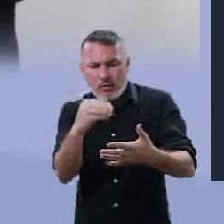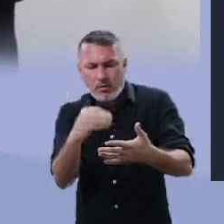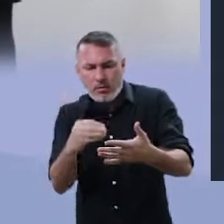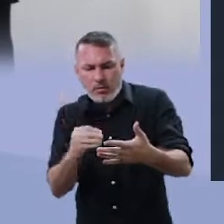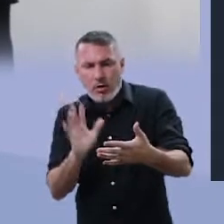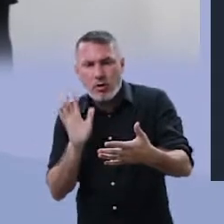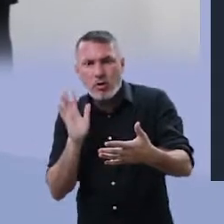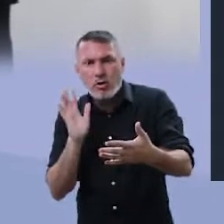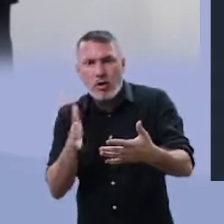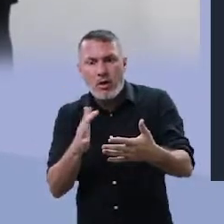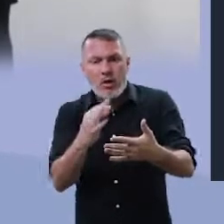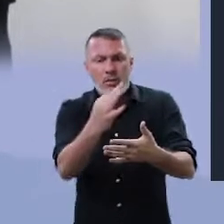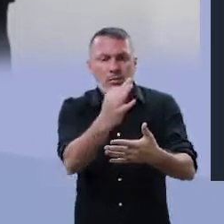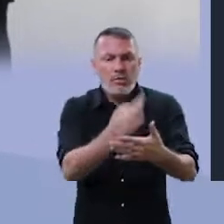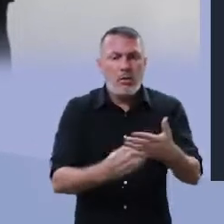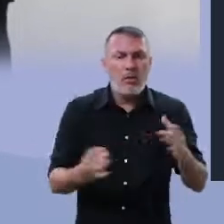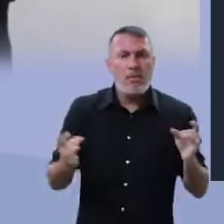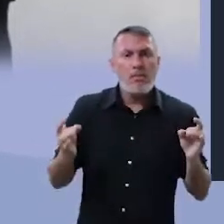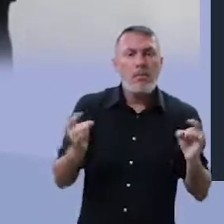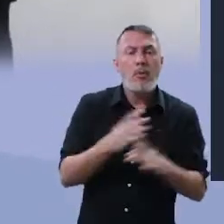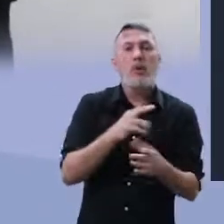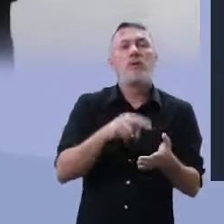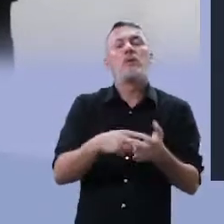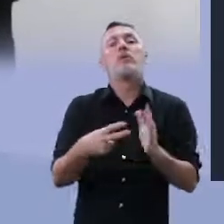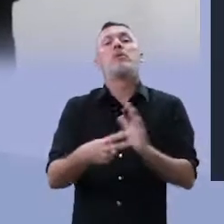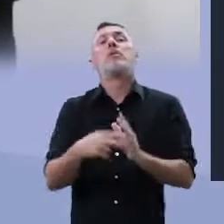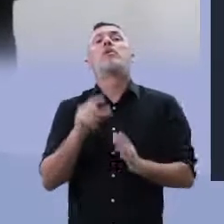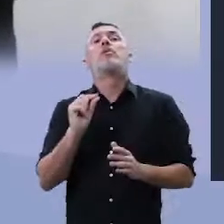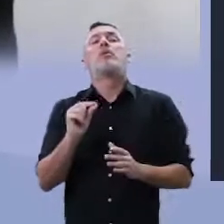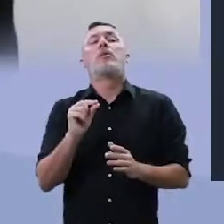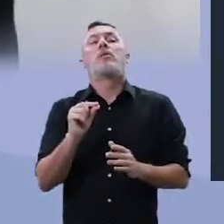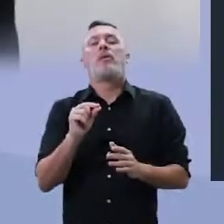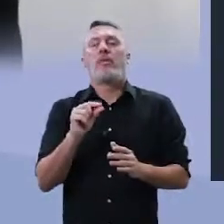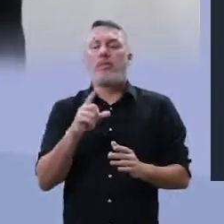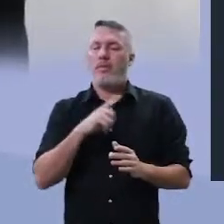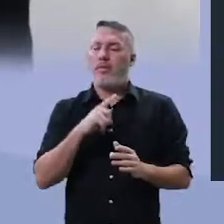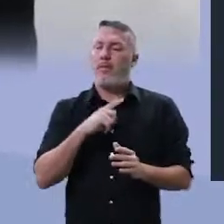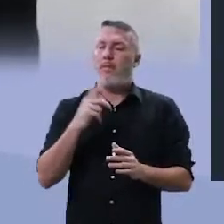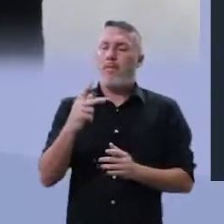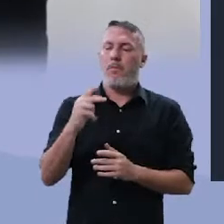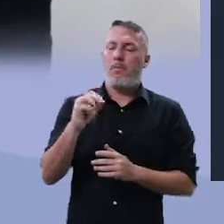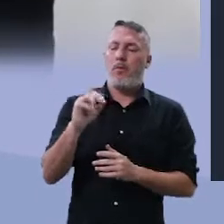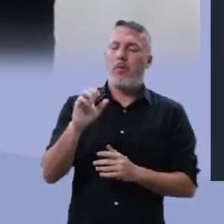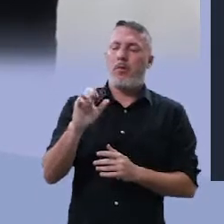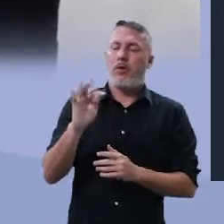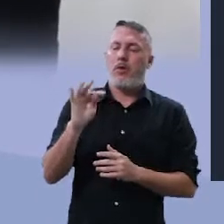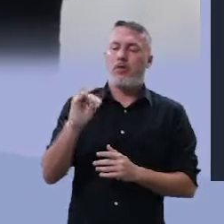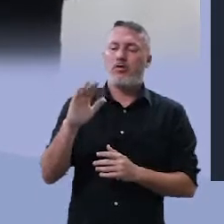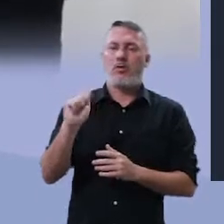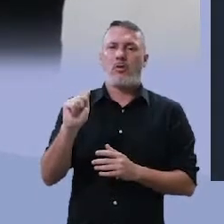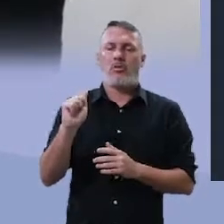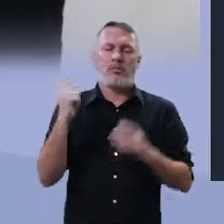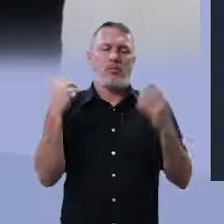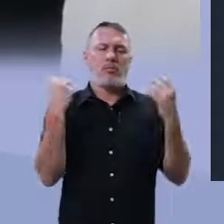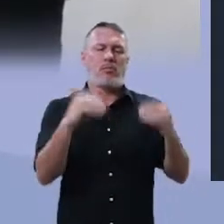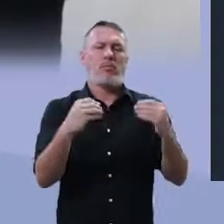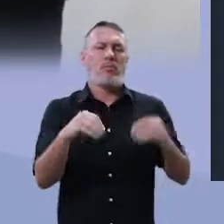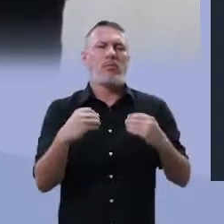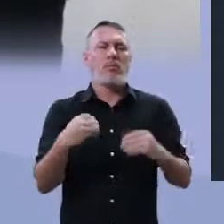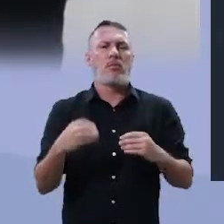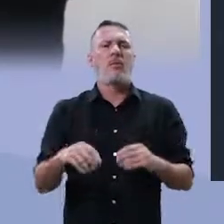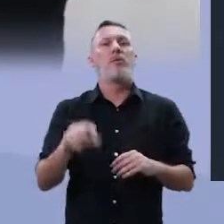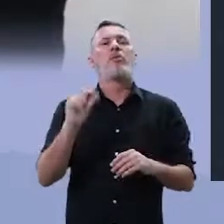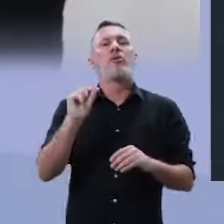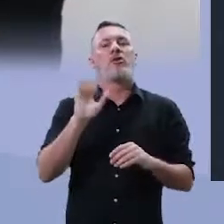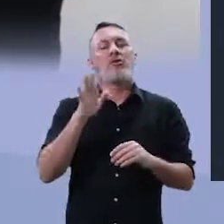coloca ali no texto, você coloca toda a poética, ou seja, a